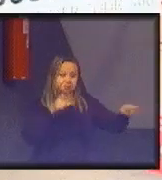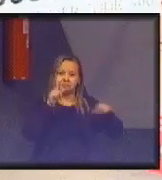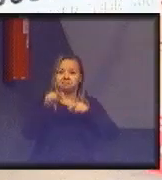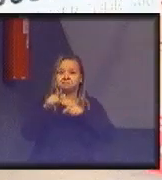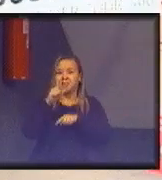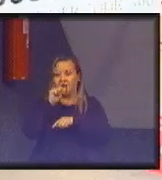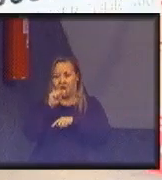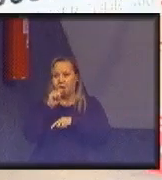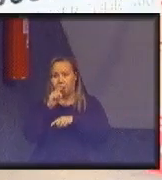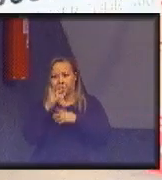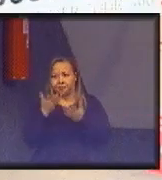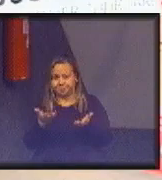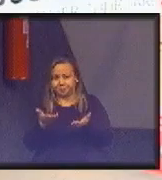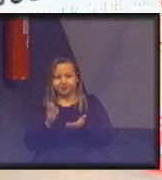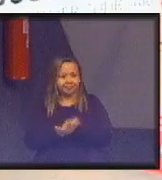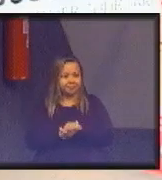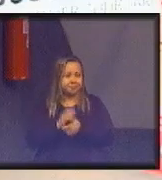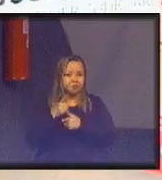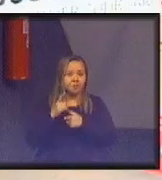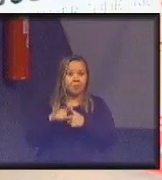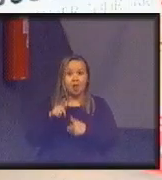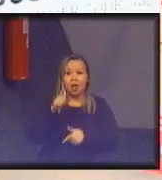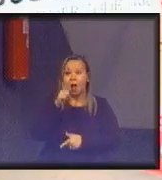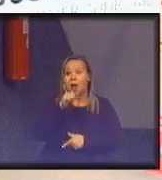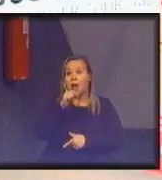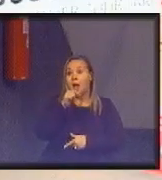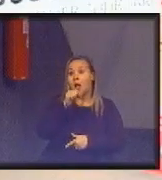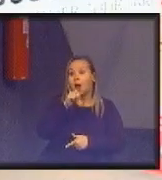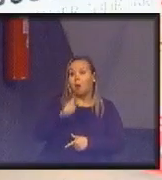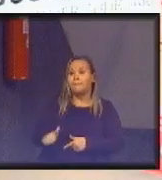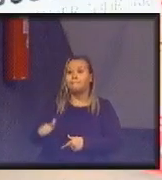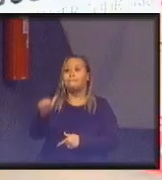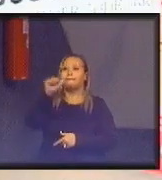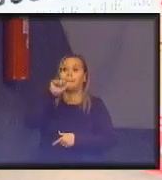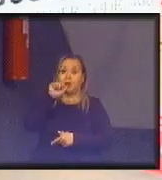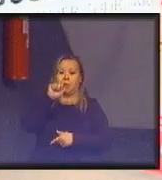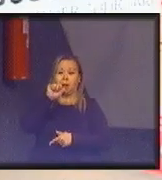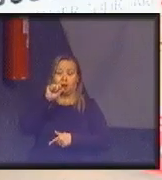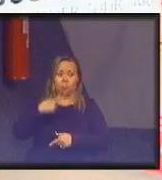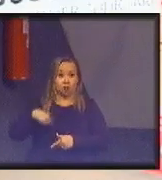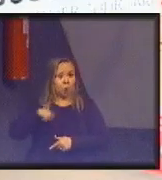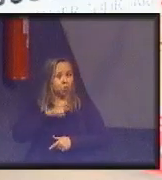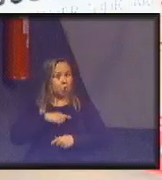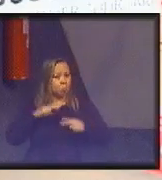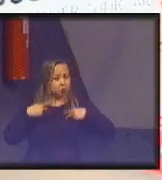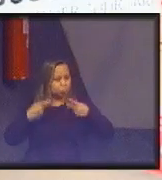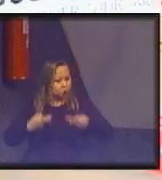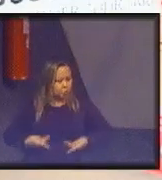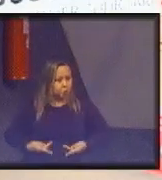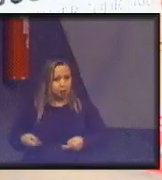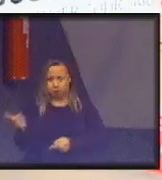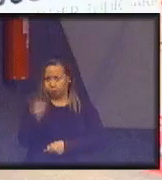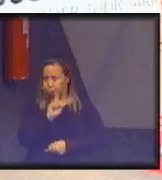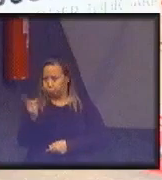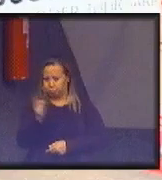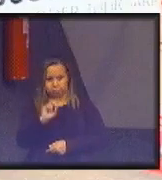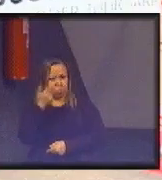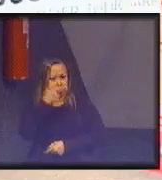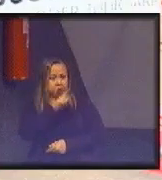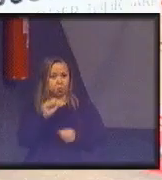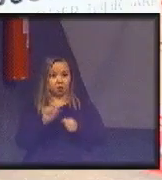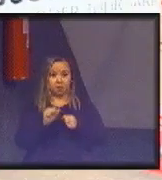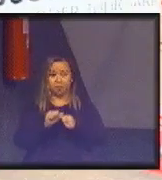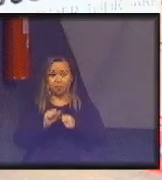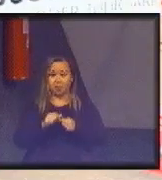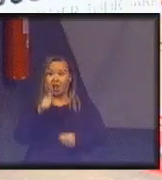Mas não é água, é água potável. Nós, como humanos, não conseguimos fazer